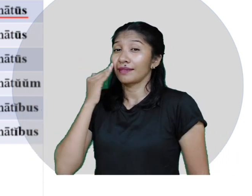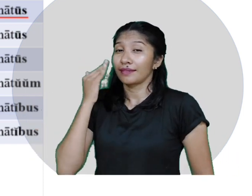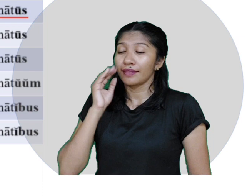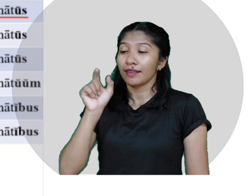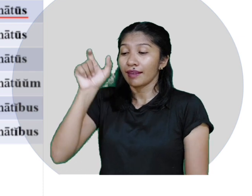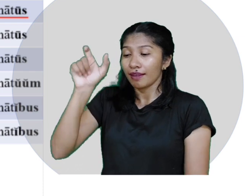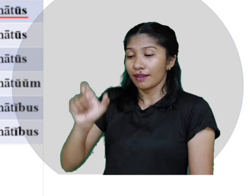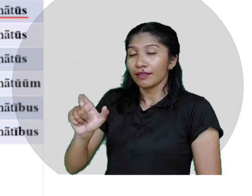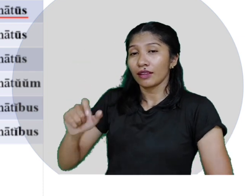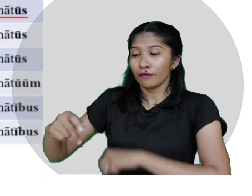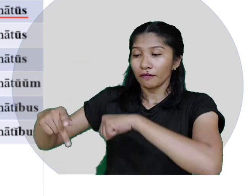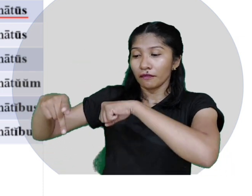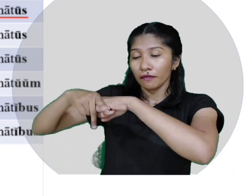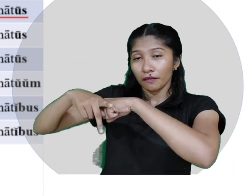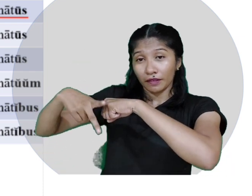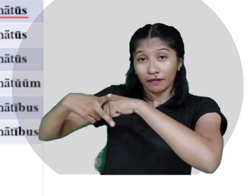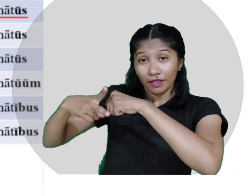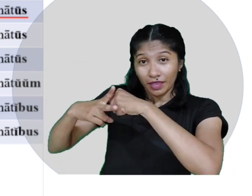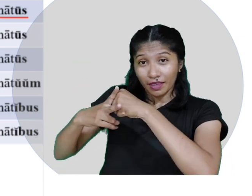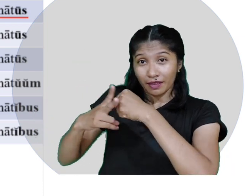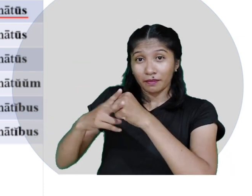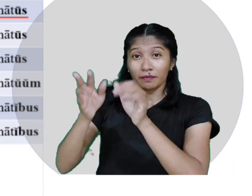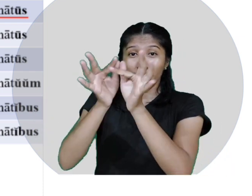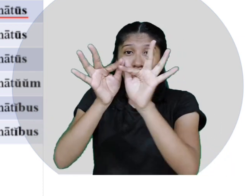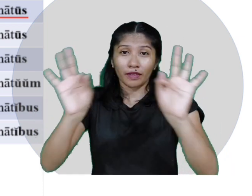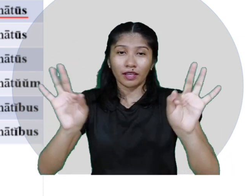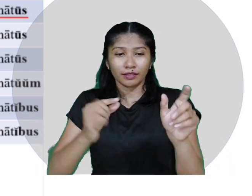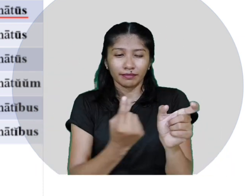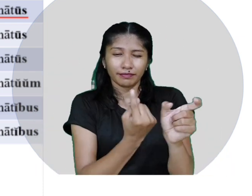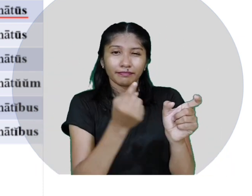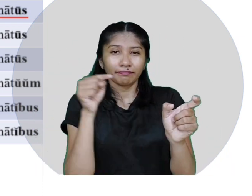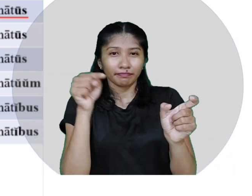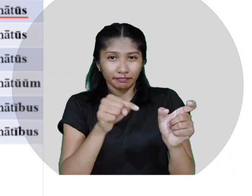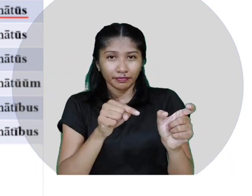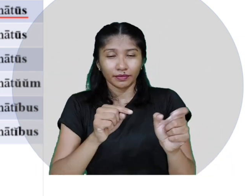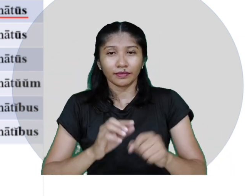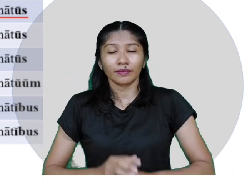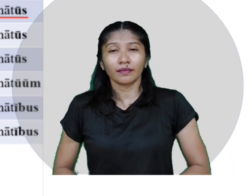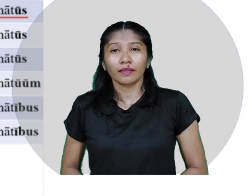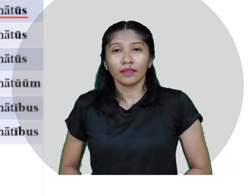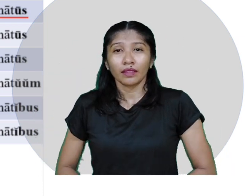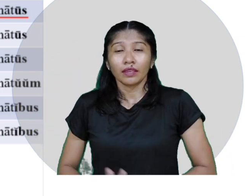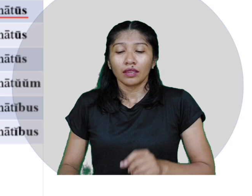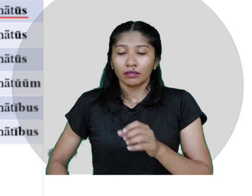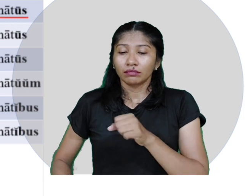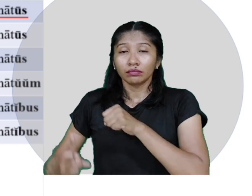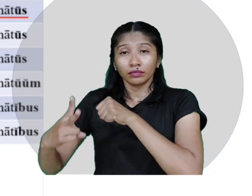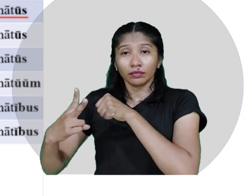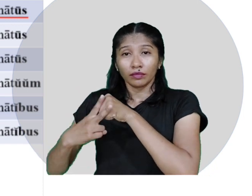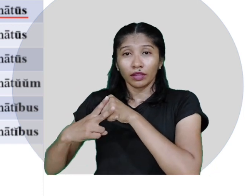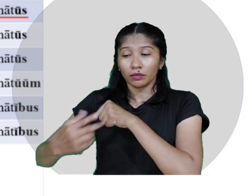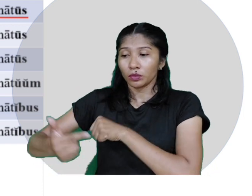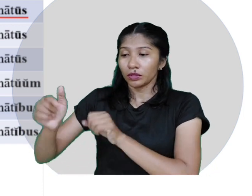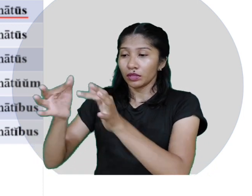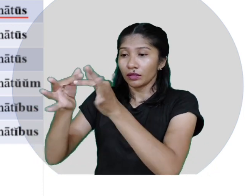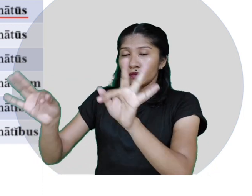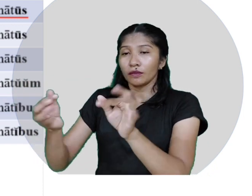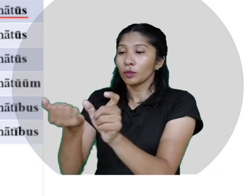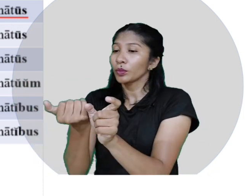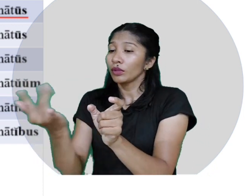frase está no singular. É. O verbo da segunda frase está no plural. São.